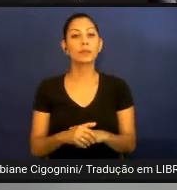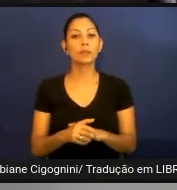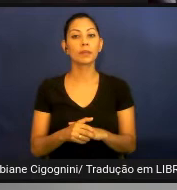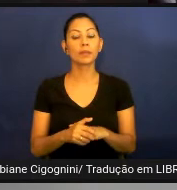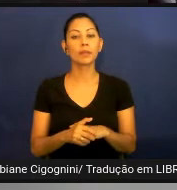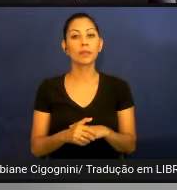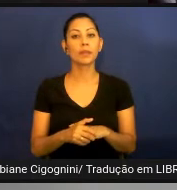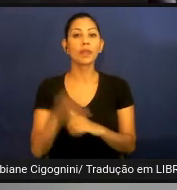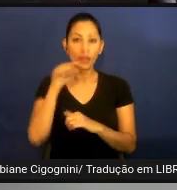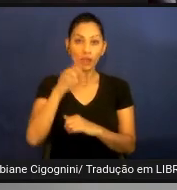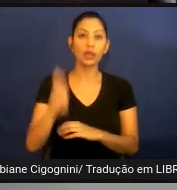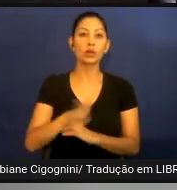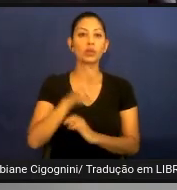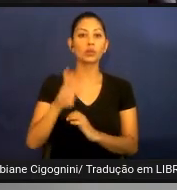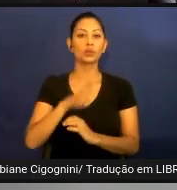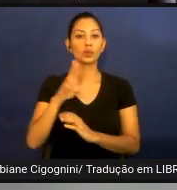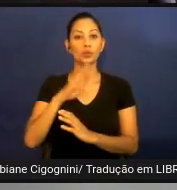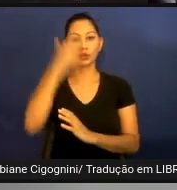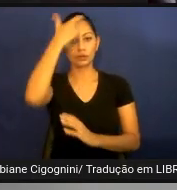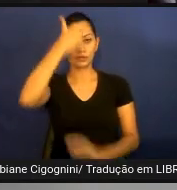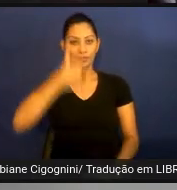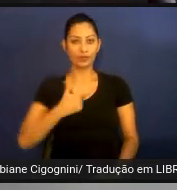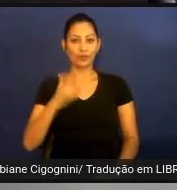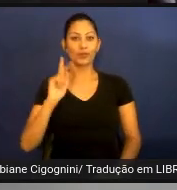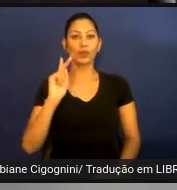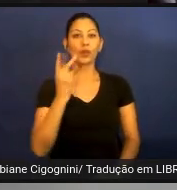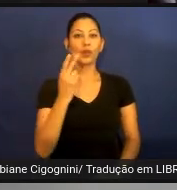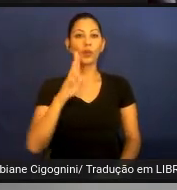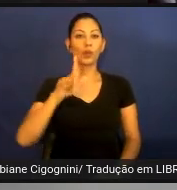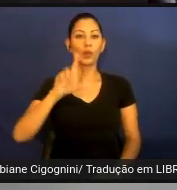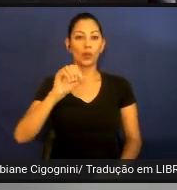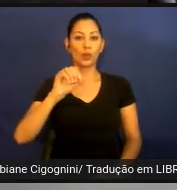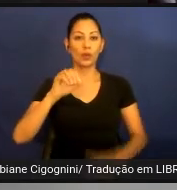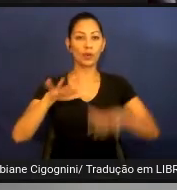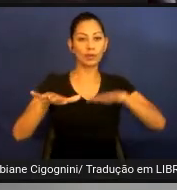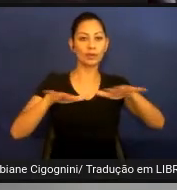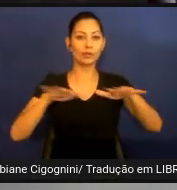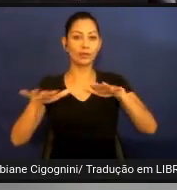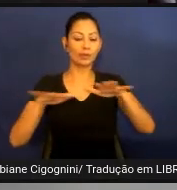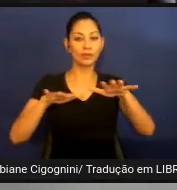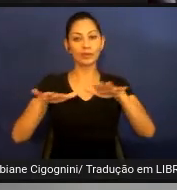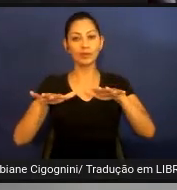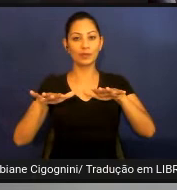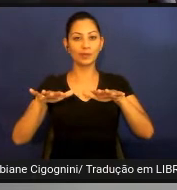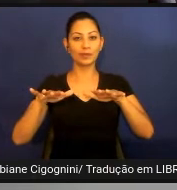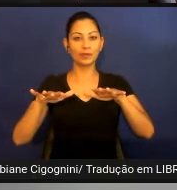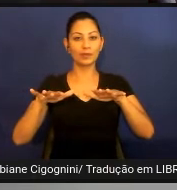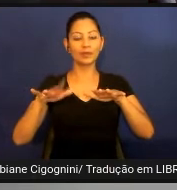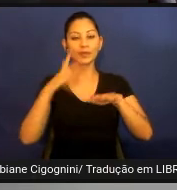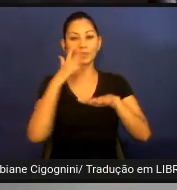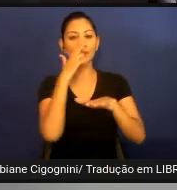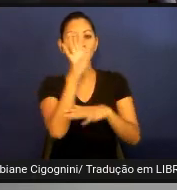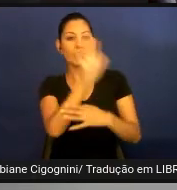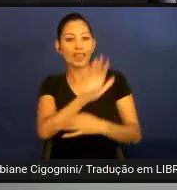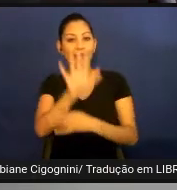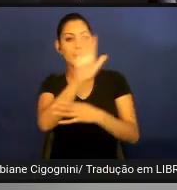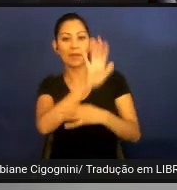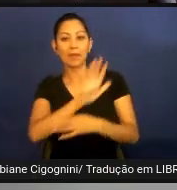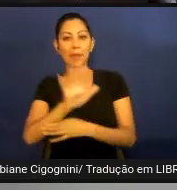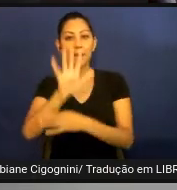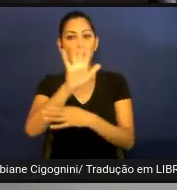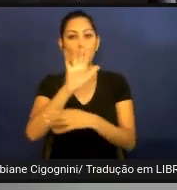Ela conta com um personagem Hugo, que ele é bem interativo, e ele realiza